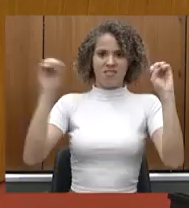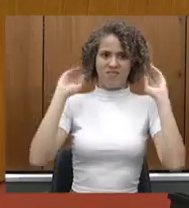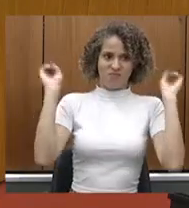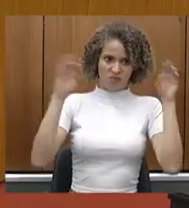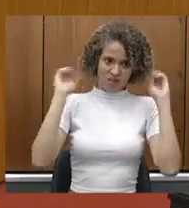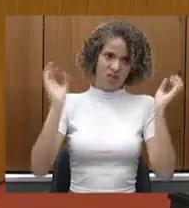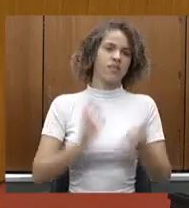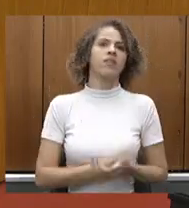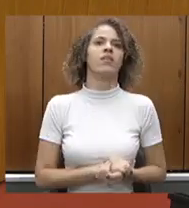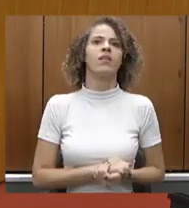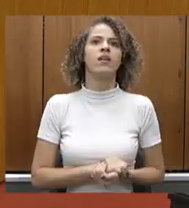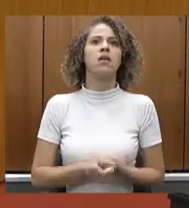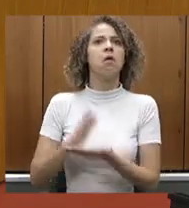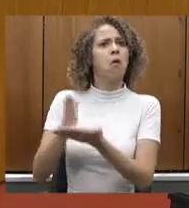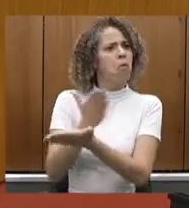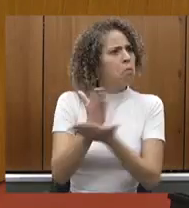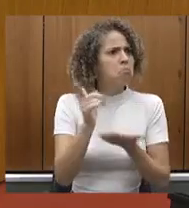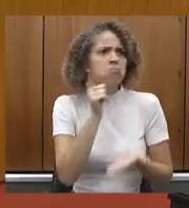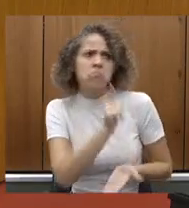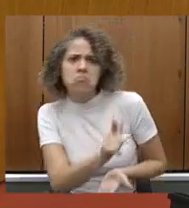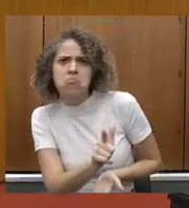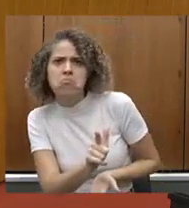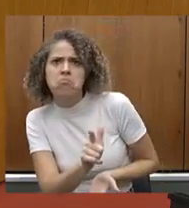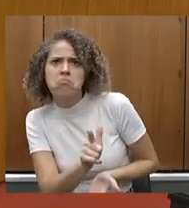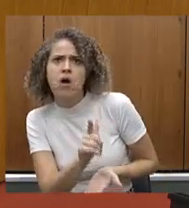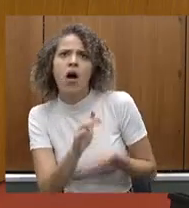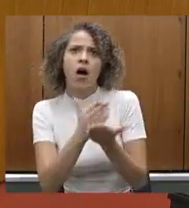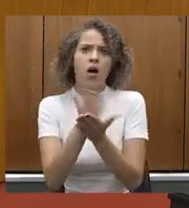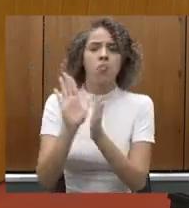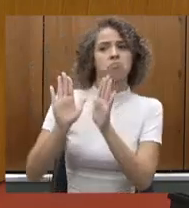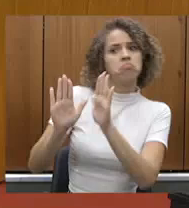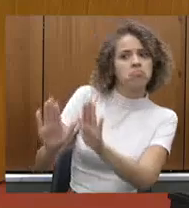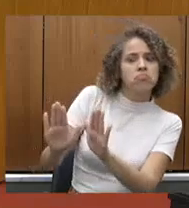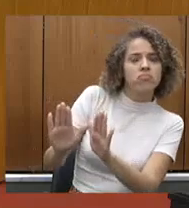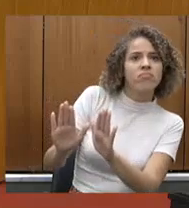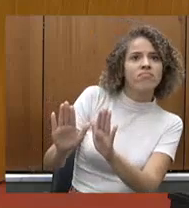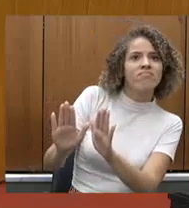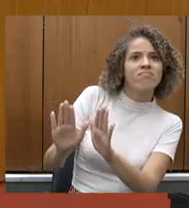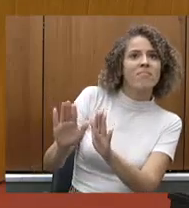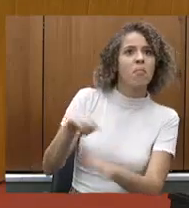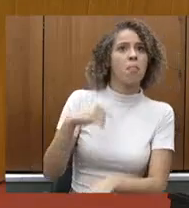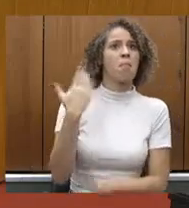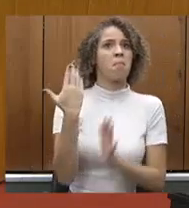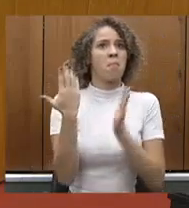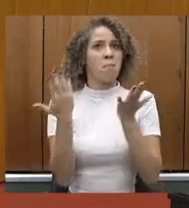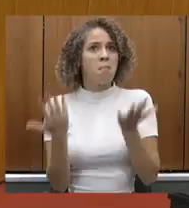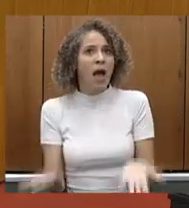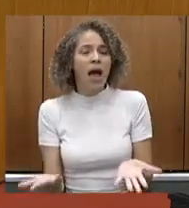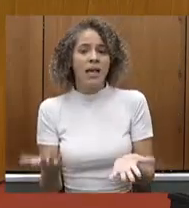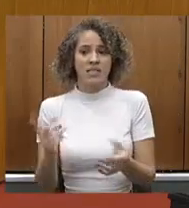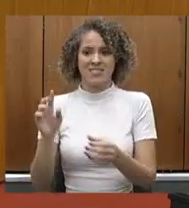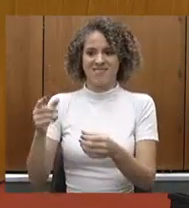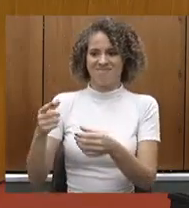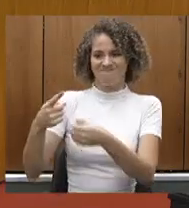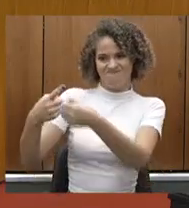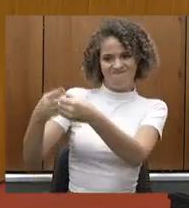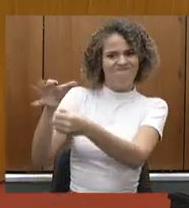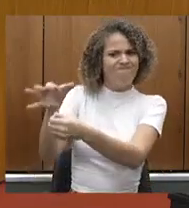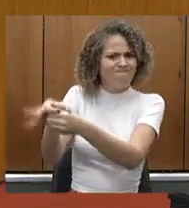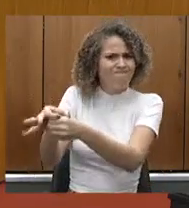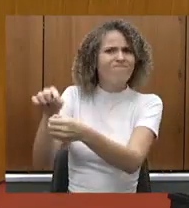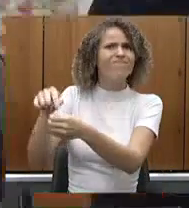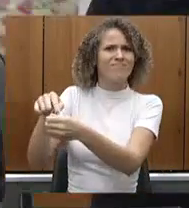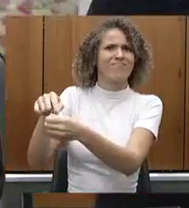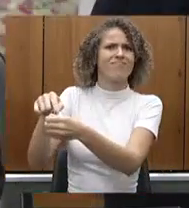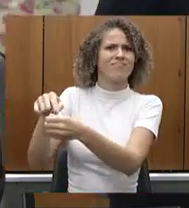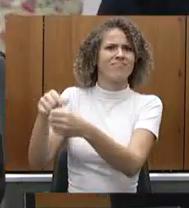ou não deram baixa ou estão lá mas a gente tem sofrido algumas demandas de município em sentido de